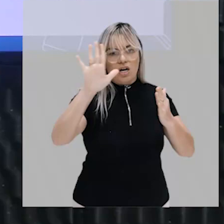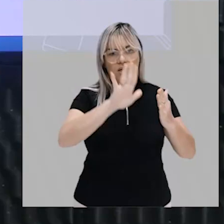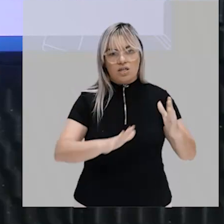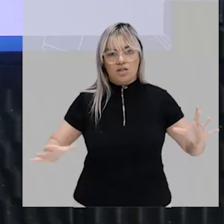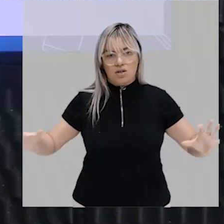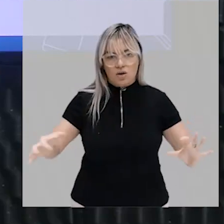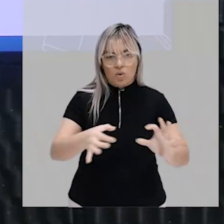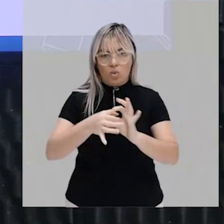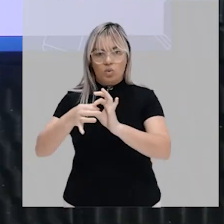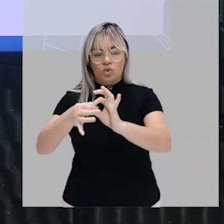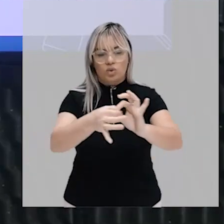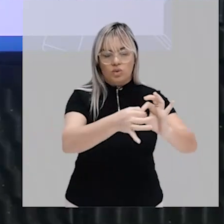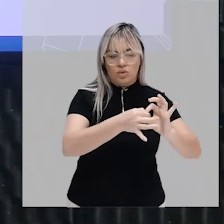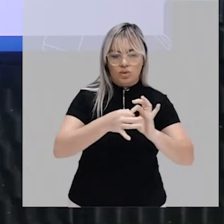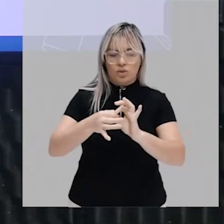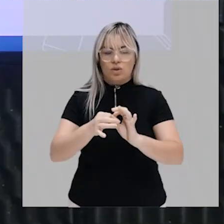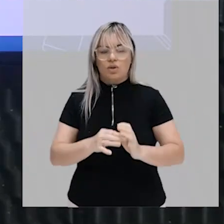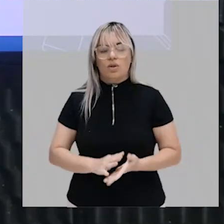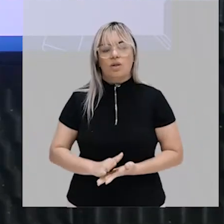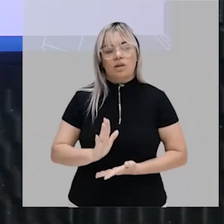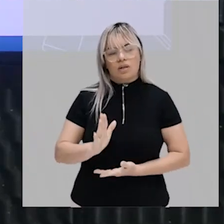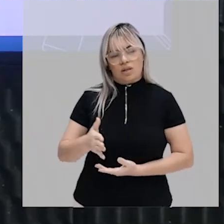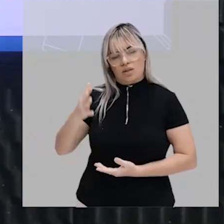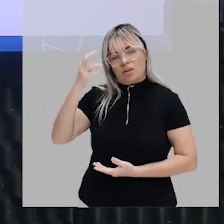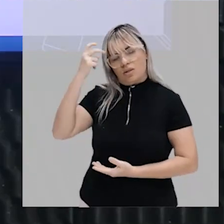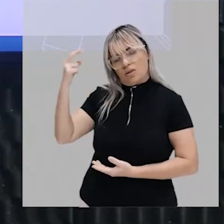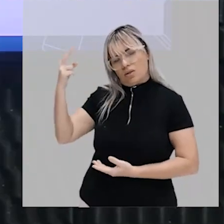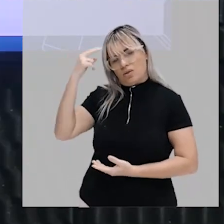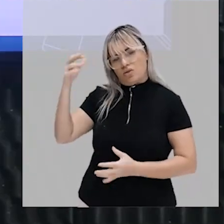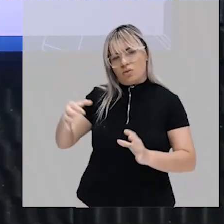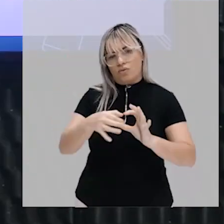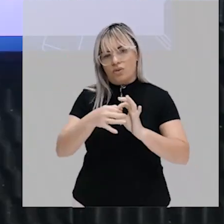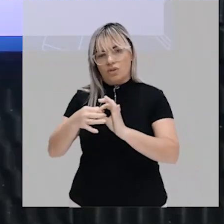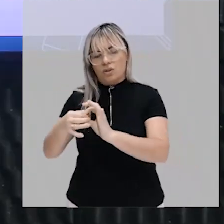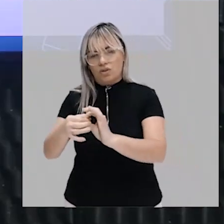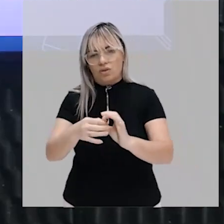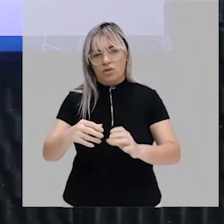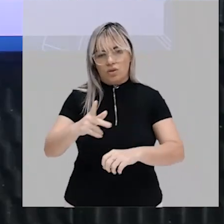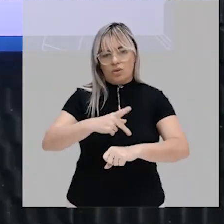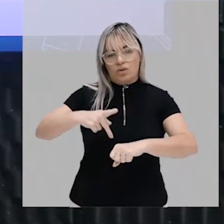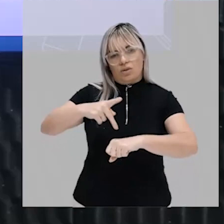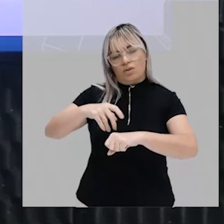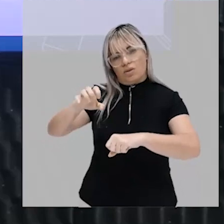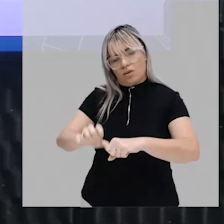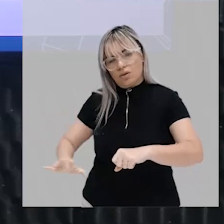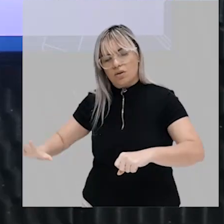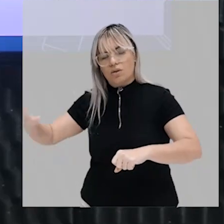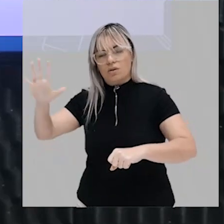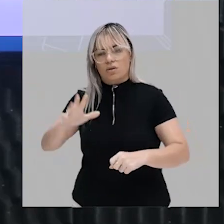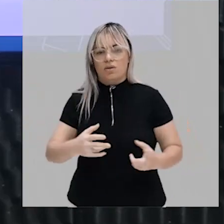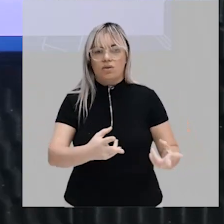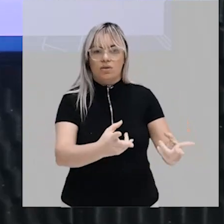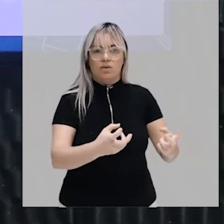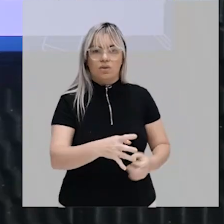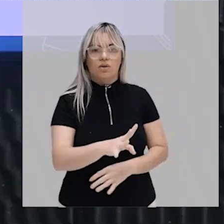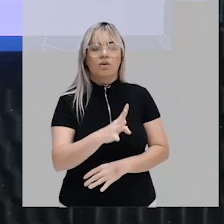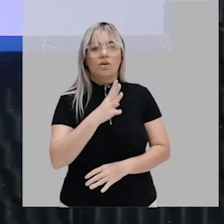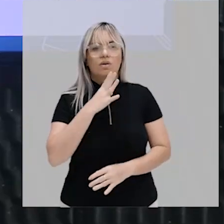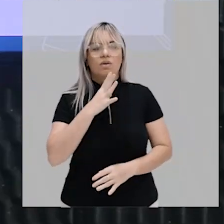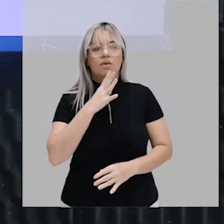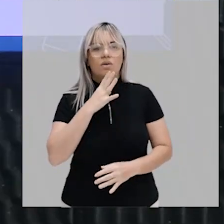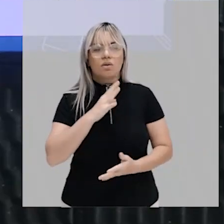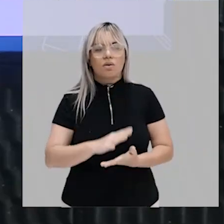quando você estudar o processo de unificação dos países europeus você vai perceber que os países que a gente conhece hoje